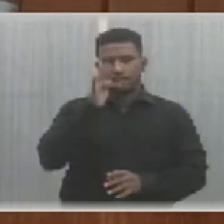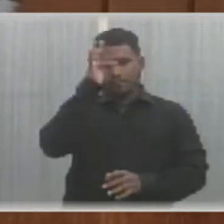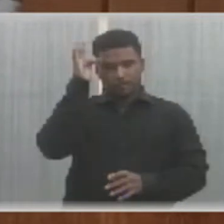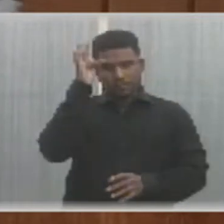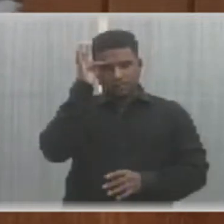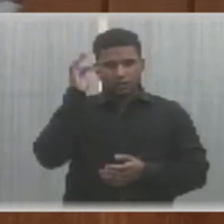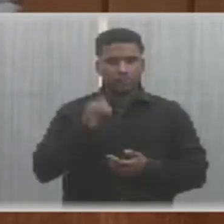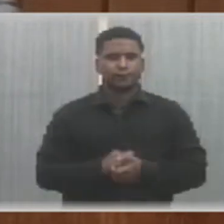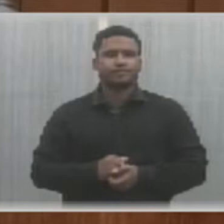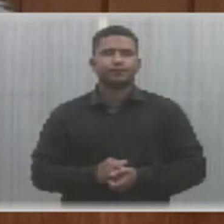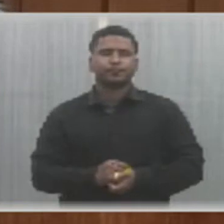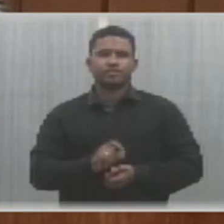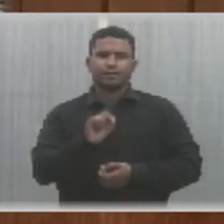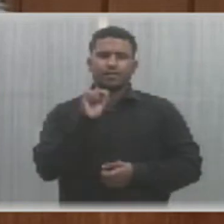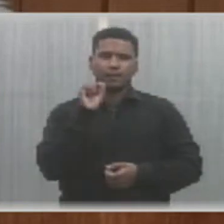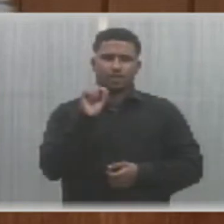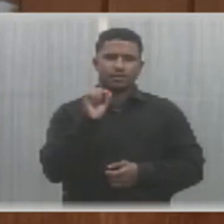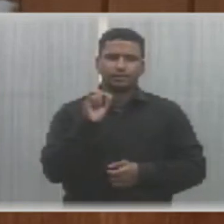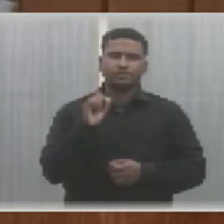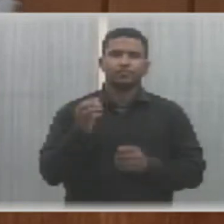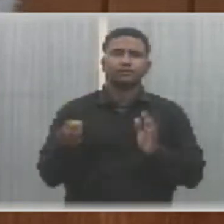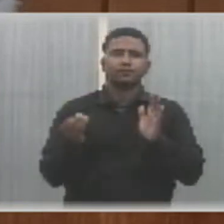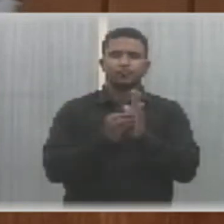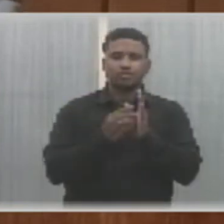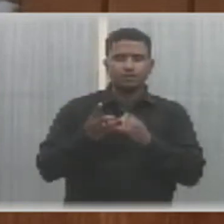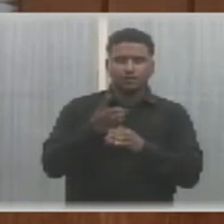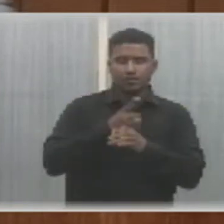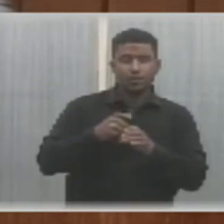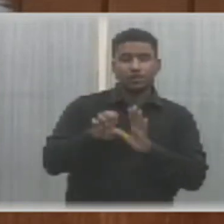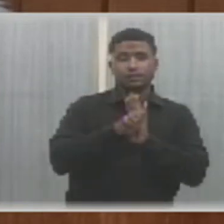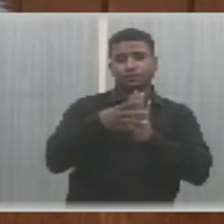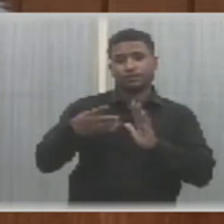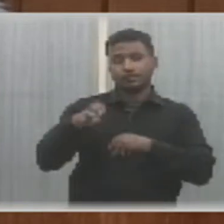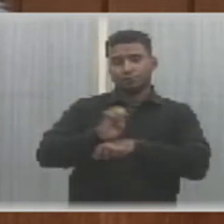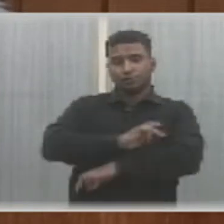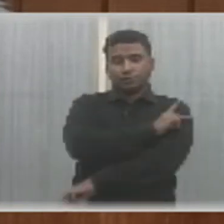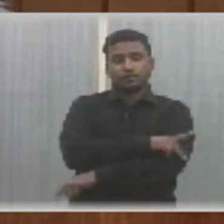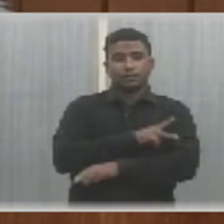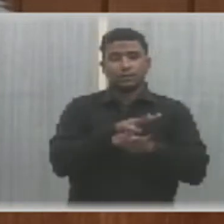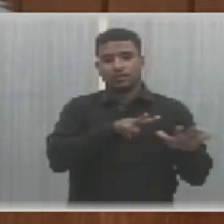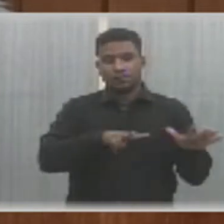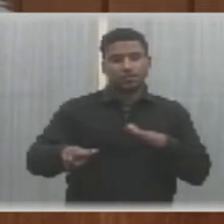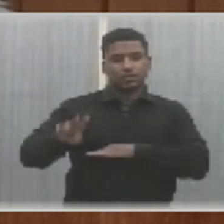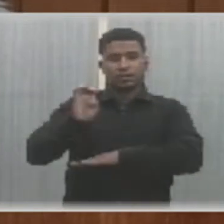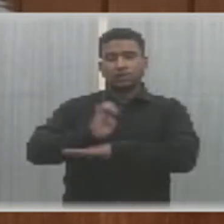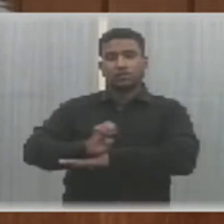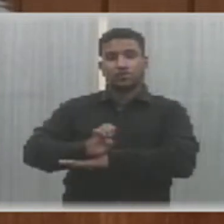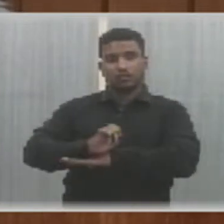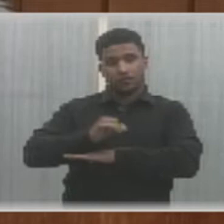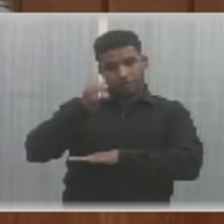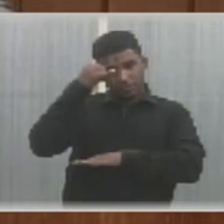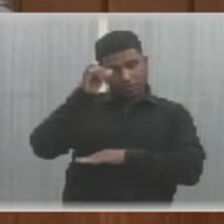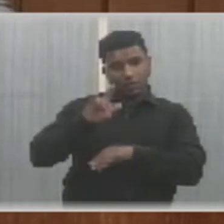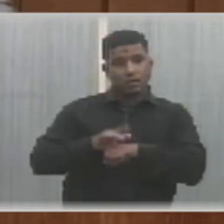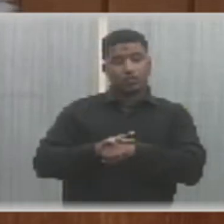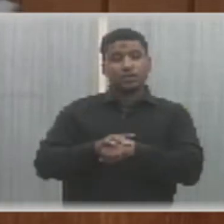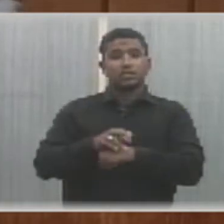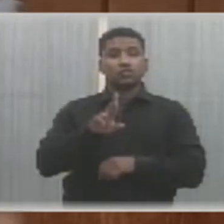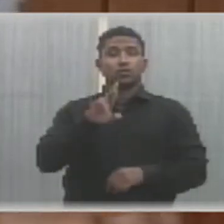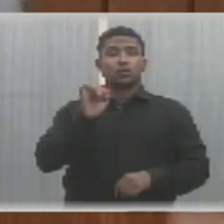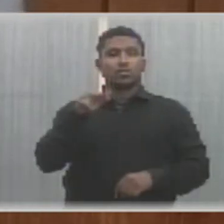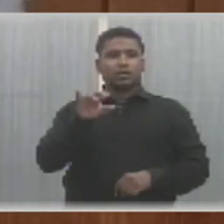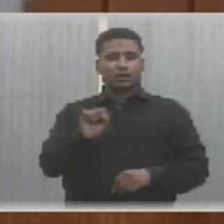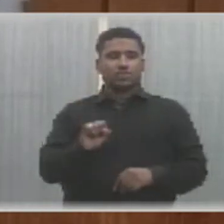Silva, que institui e integra no calendário oficial de eventos do Estado do Piauí a Semana Estadual de Prevenção a Doenças Renais.